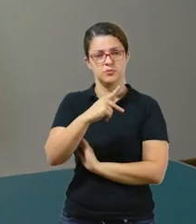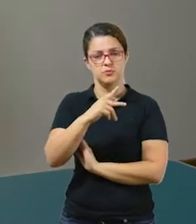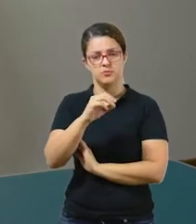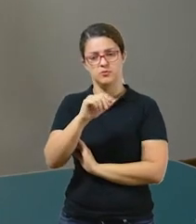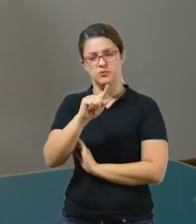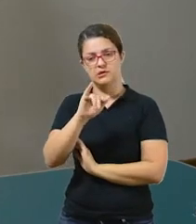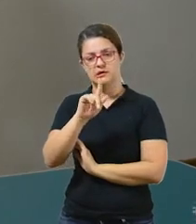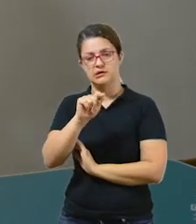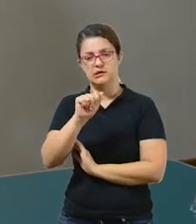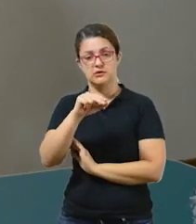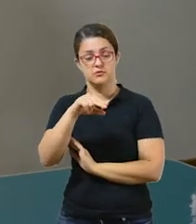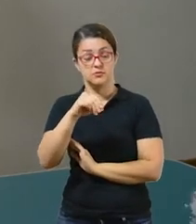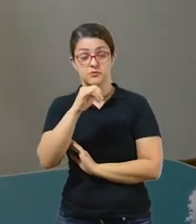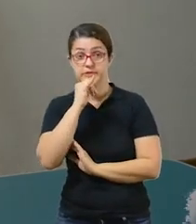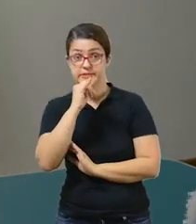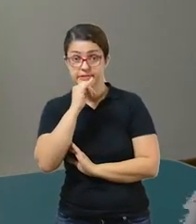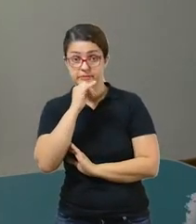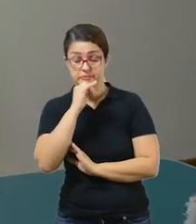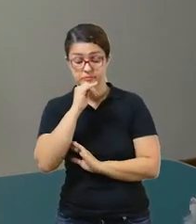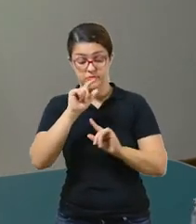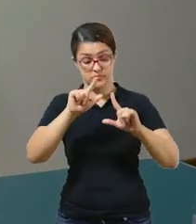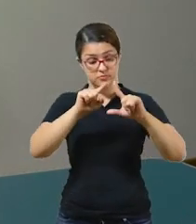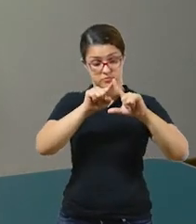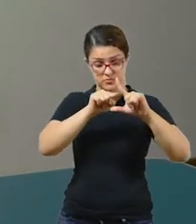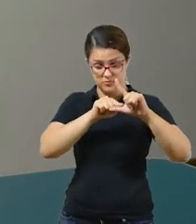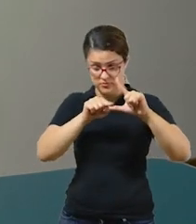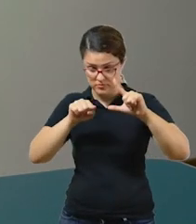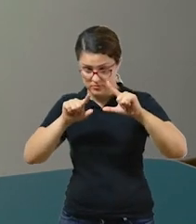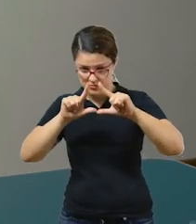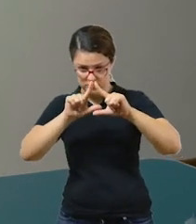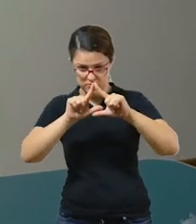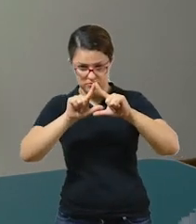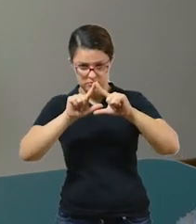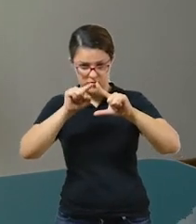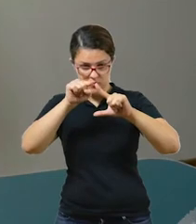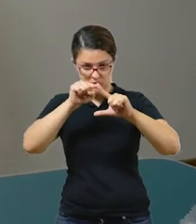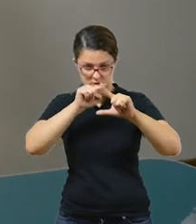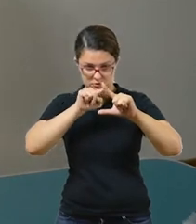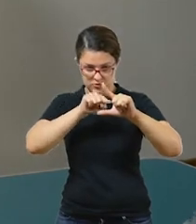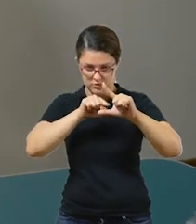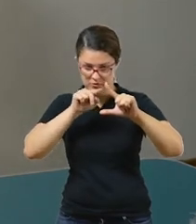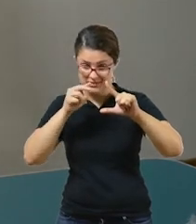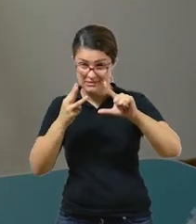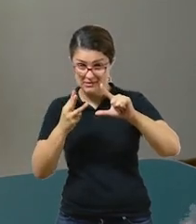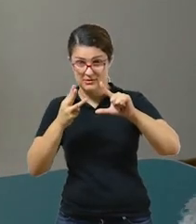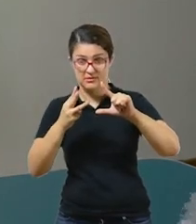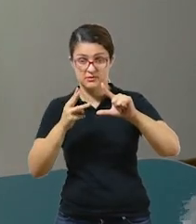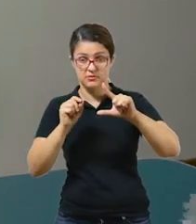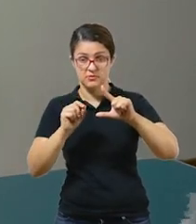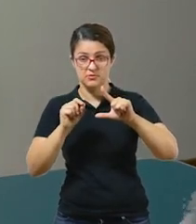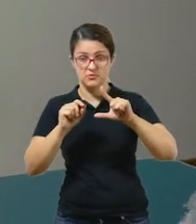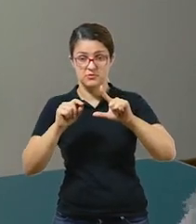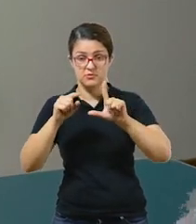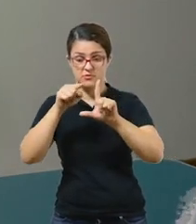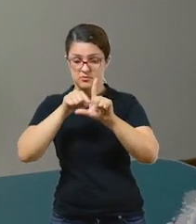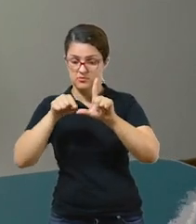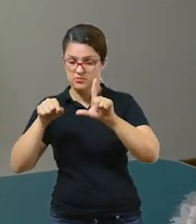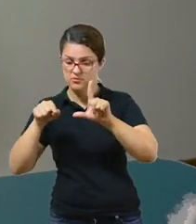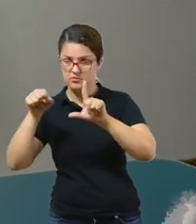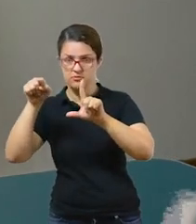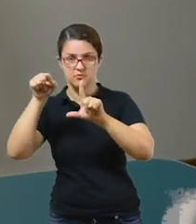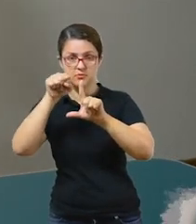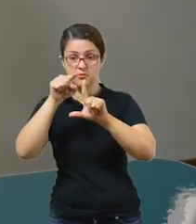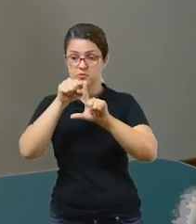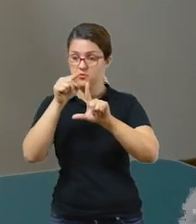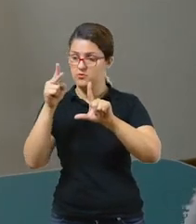contar as pontas dos polígonos. Por exemplo, um triângulo, ele possui três pontas. Um quadrilátero, ele possui quatro